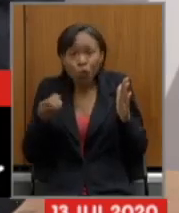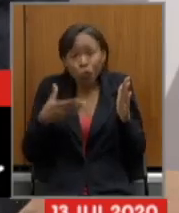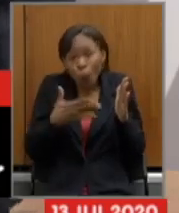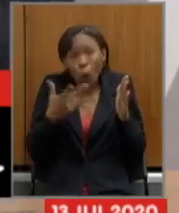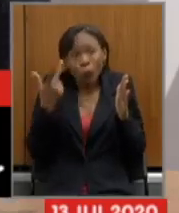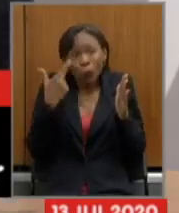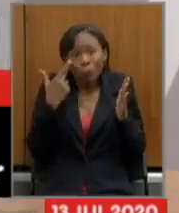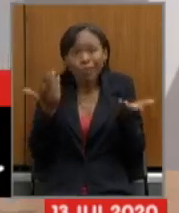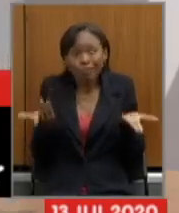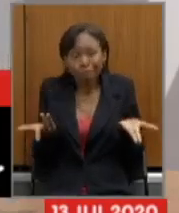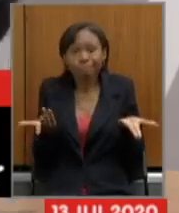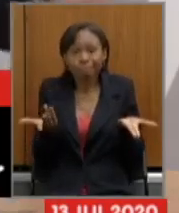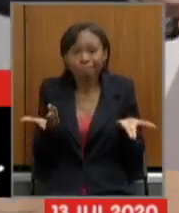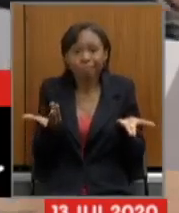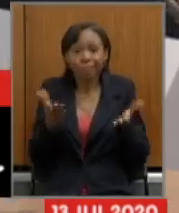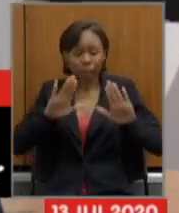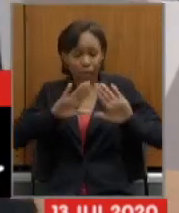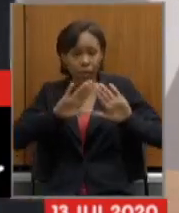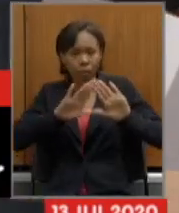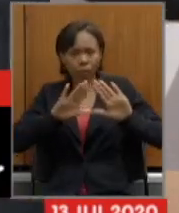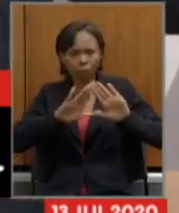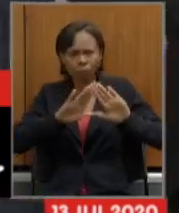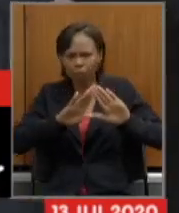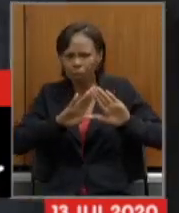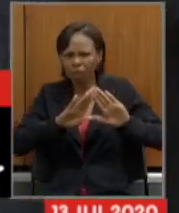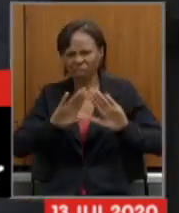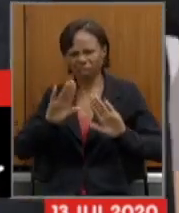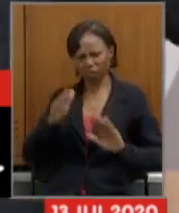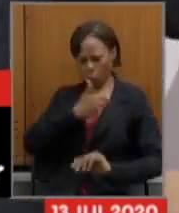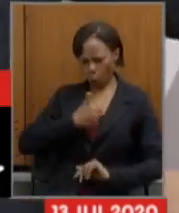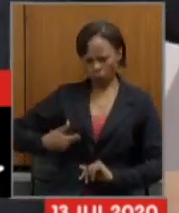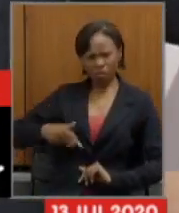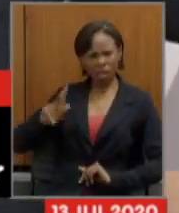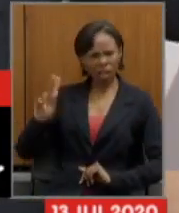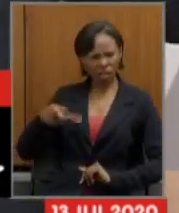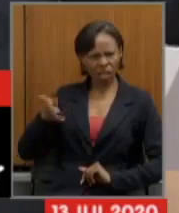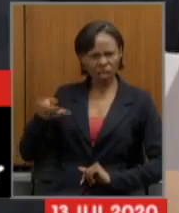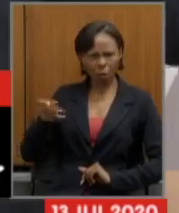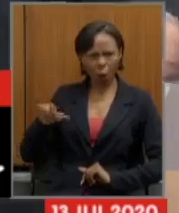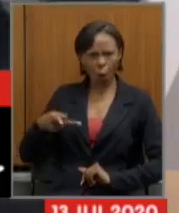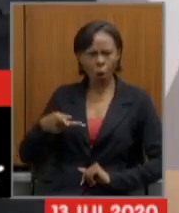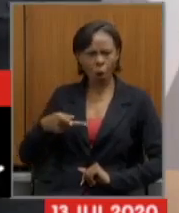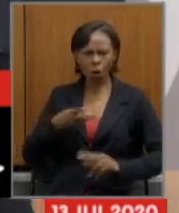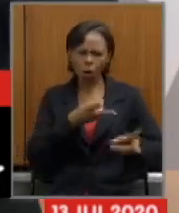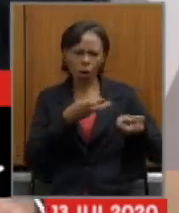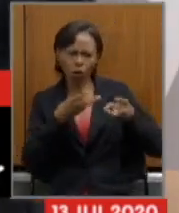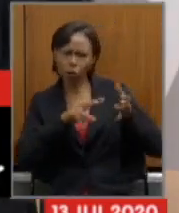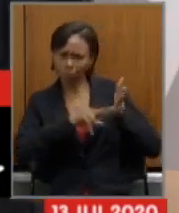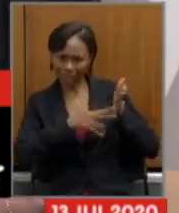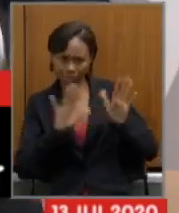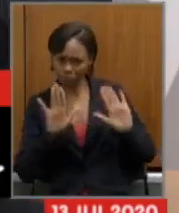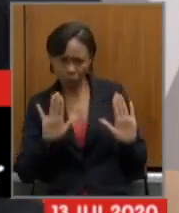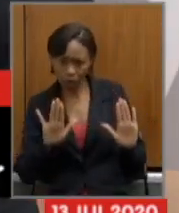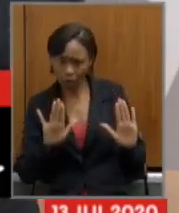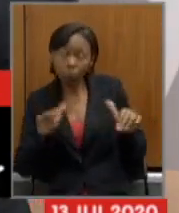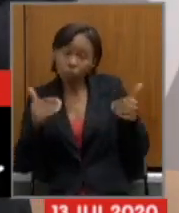a assembleia se o governo errou e não ouviu os sindicatos é um ponto a ser levado